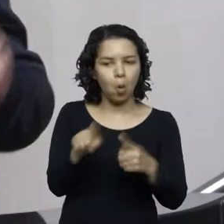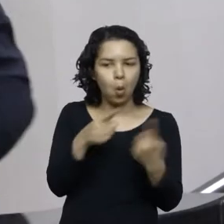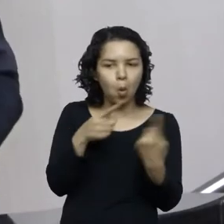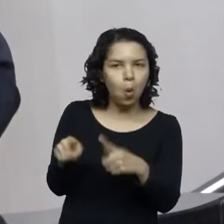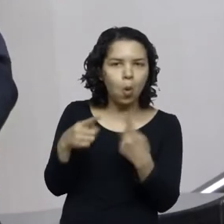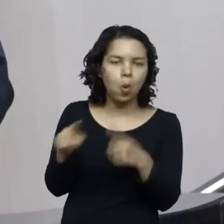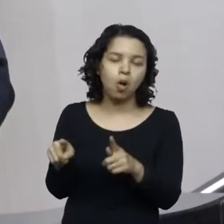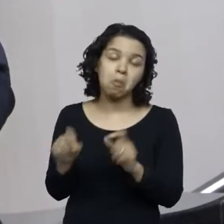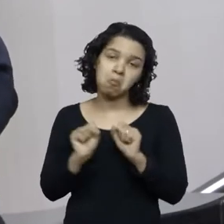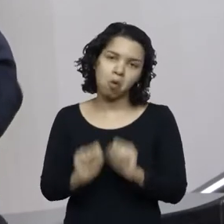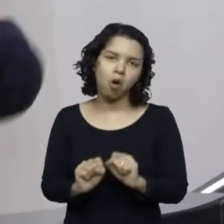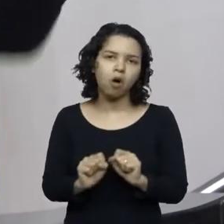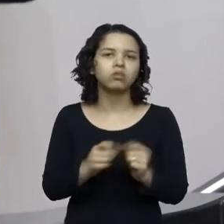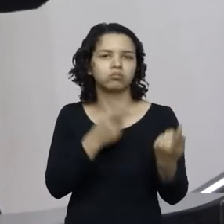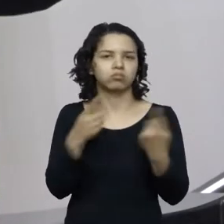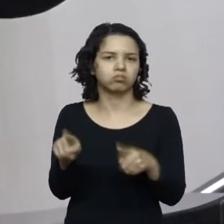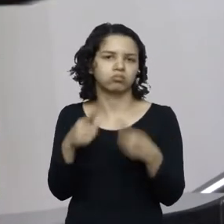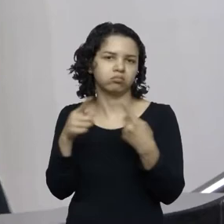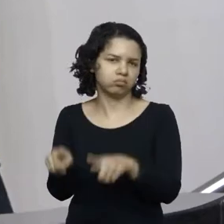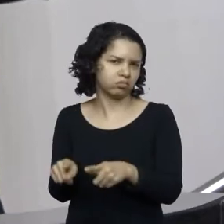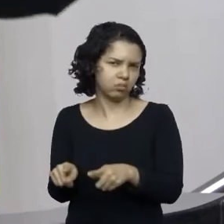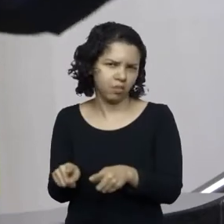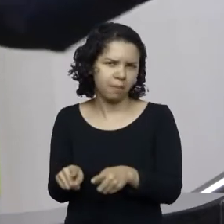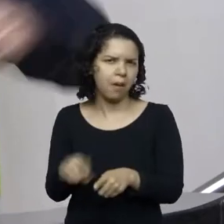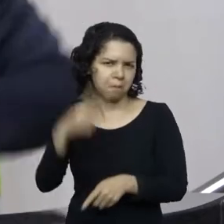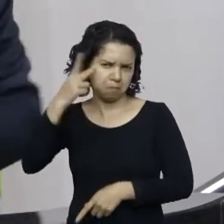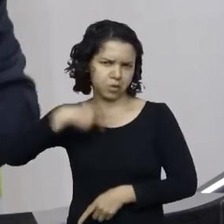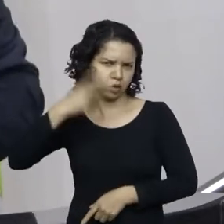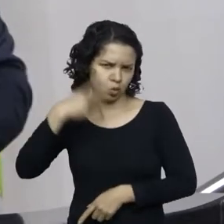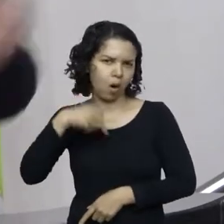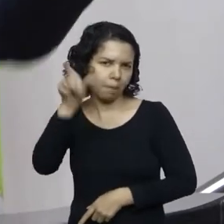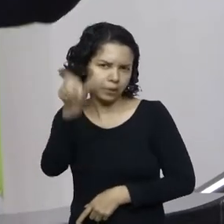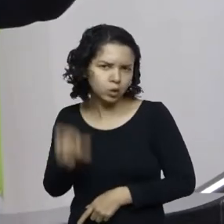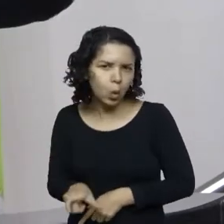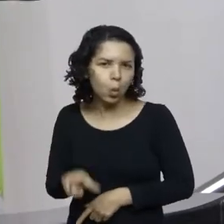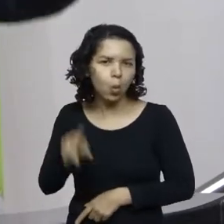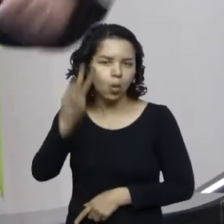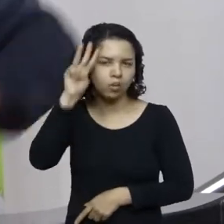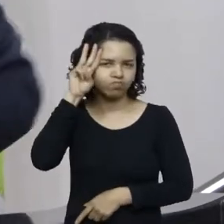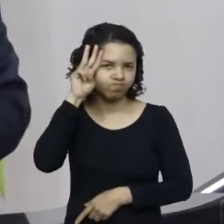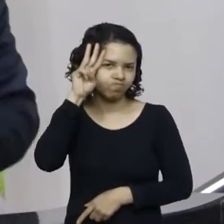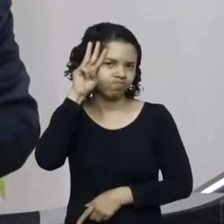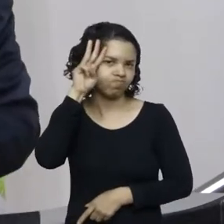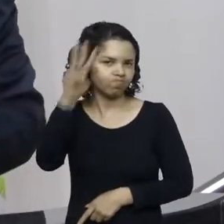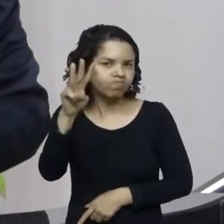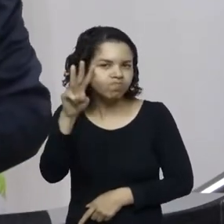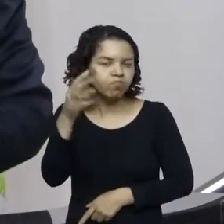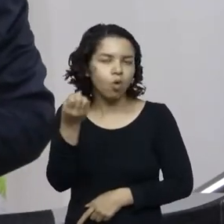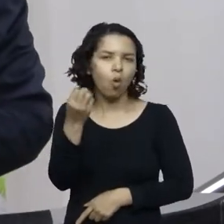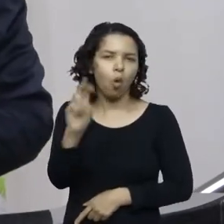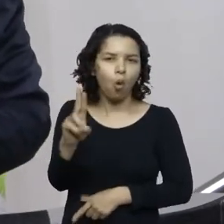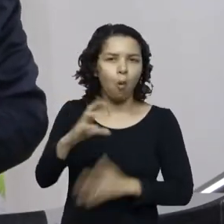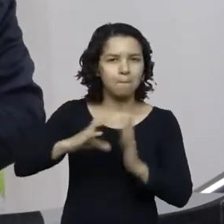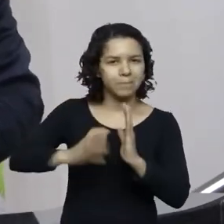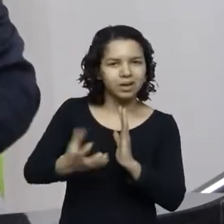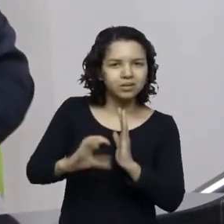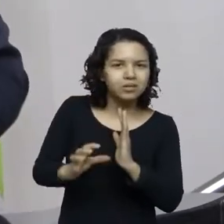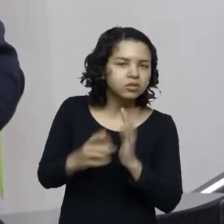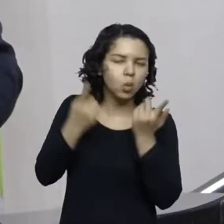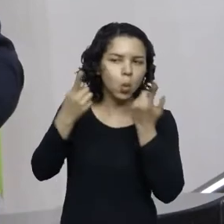Bom, pode ser oposição, não oposição pessoal à pessoa do governador ou partidária ao partido do governador.